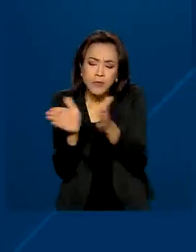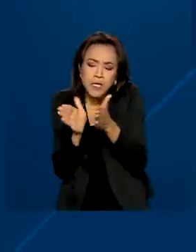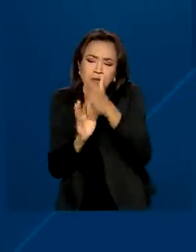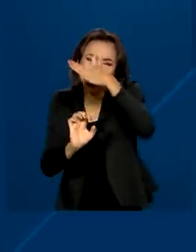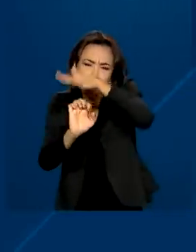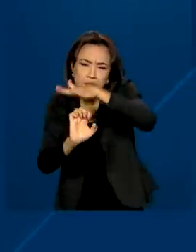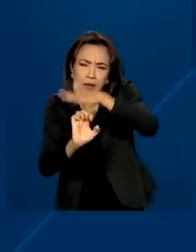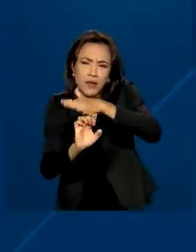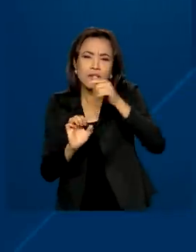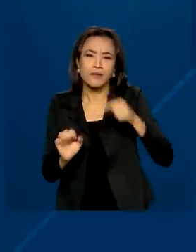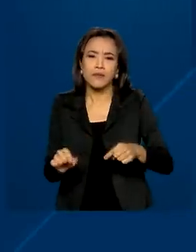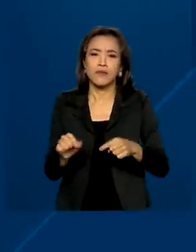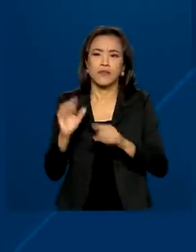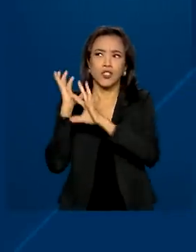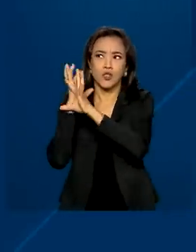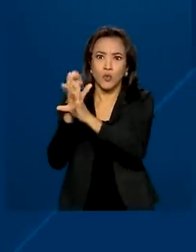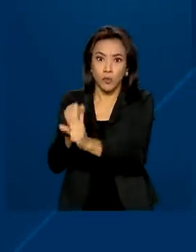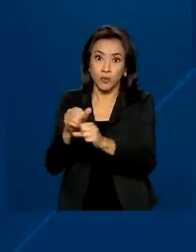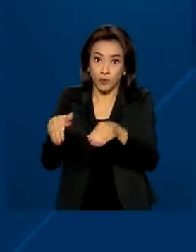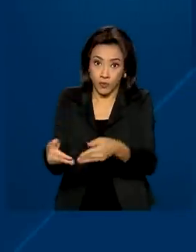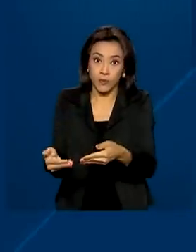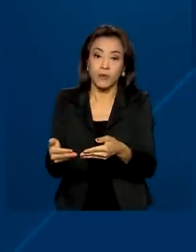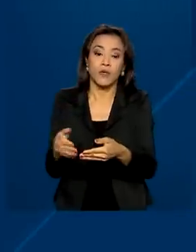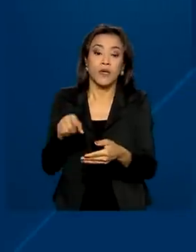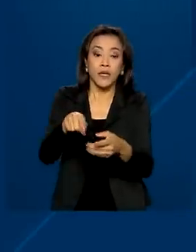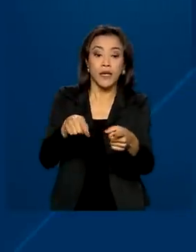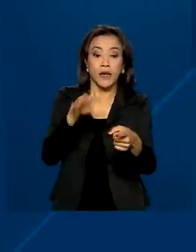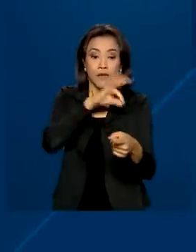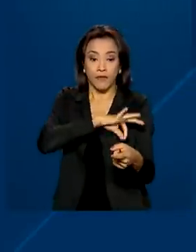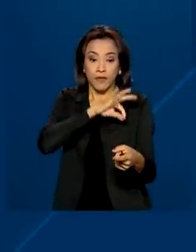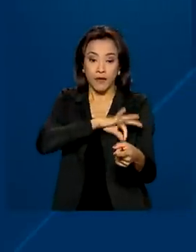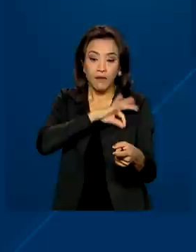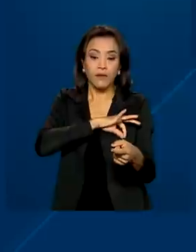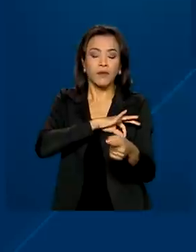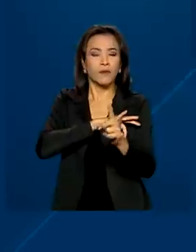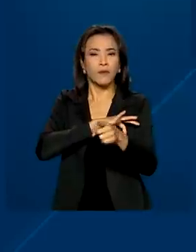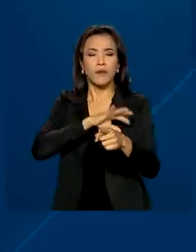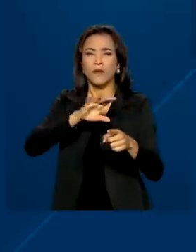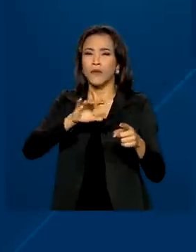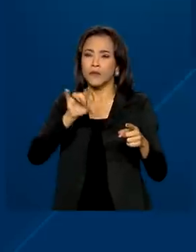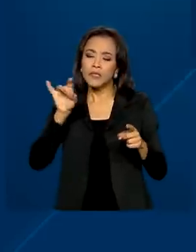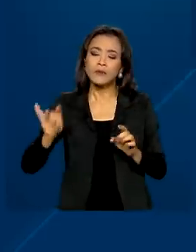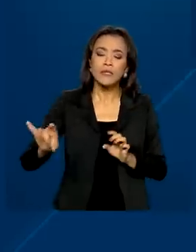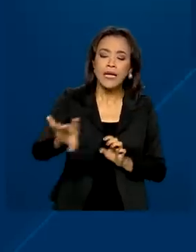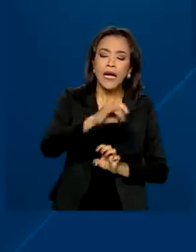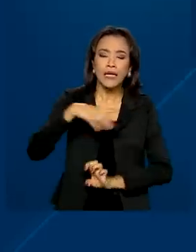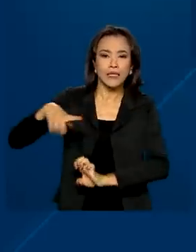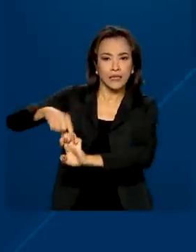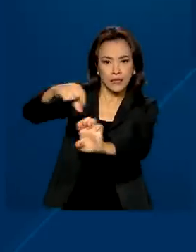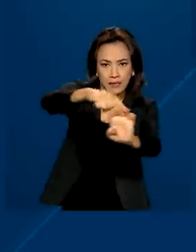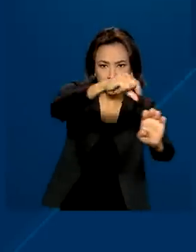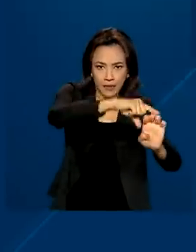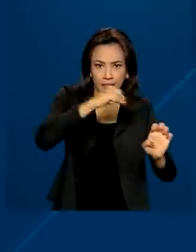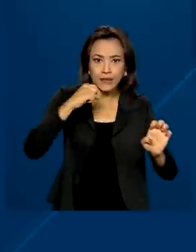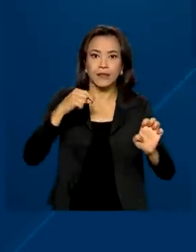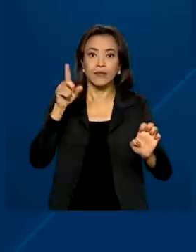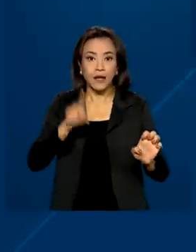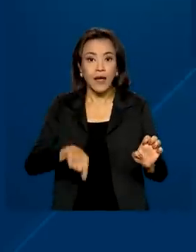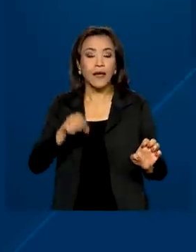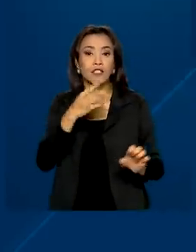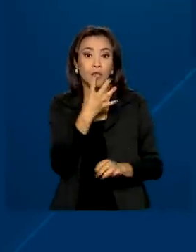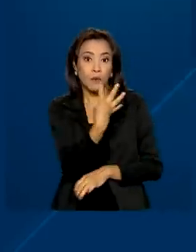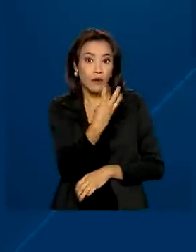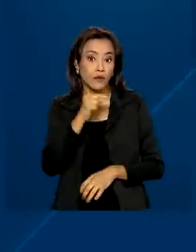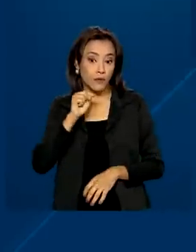revela ainda que, neste ano, a renda familiar média dos microempreendedores individuais é de R